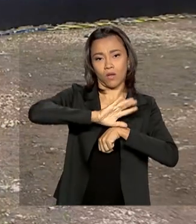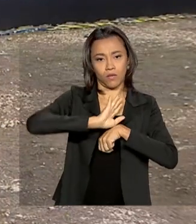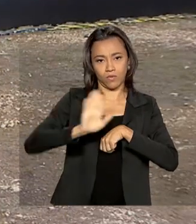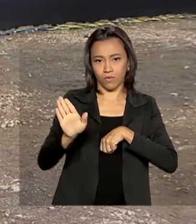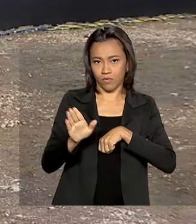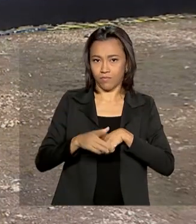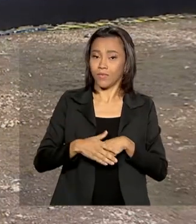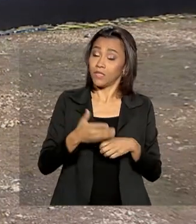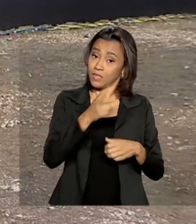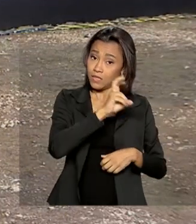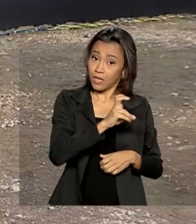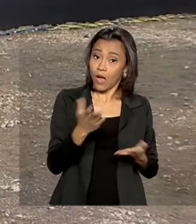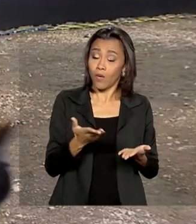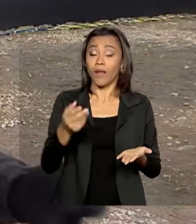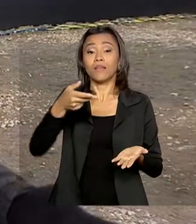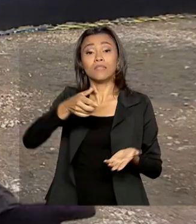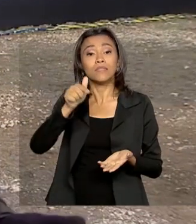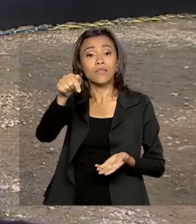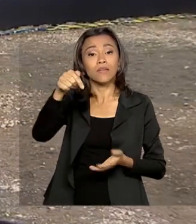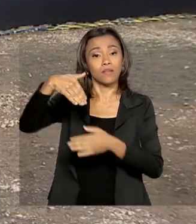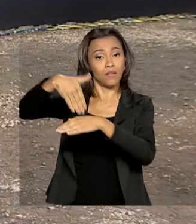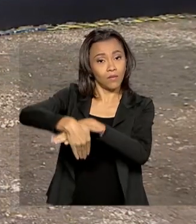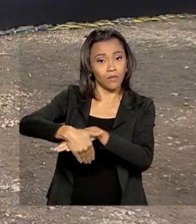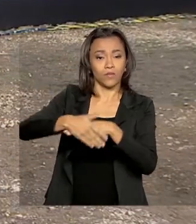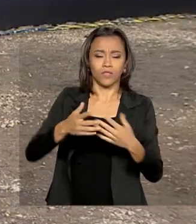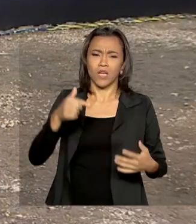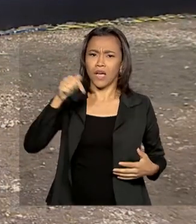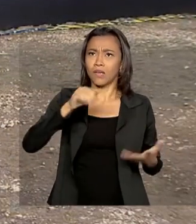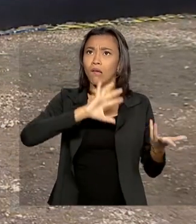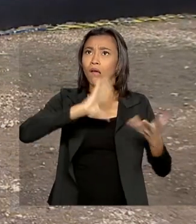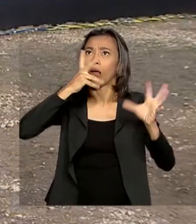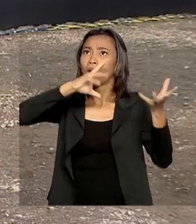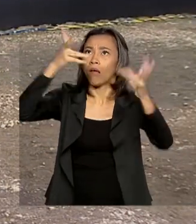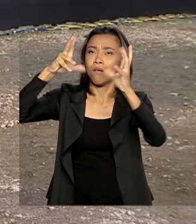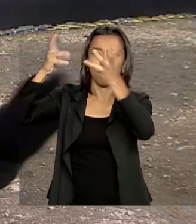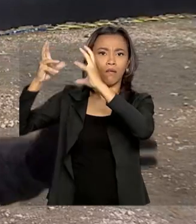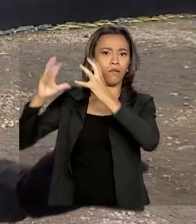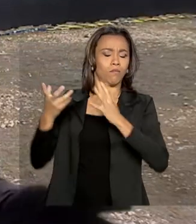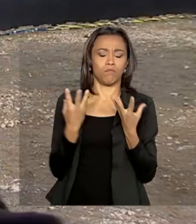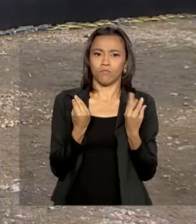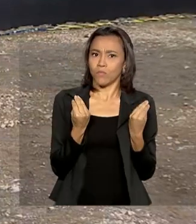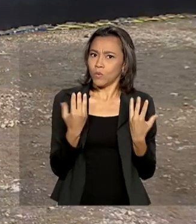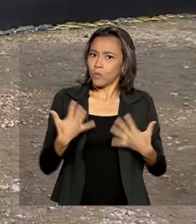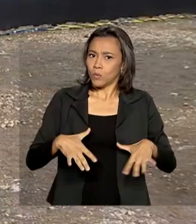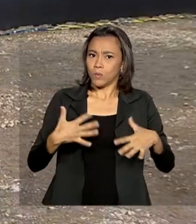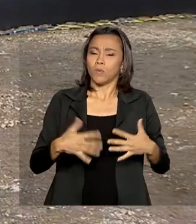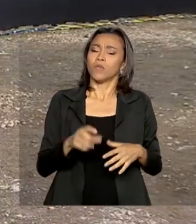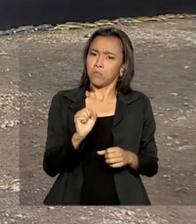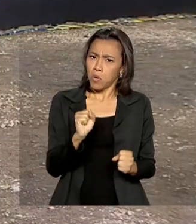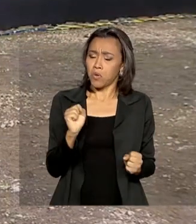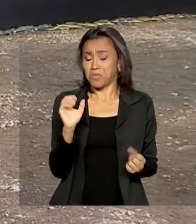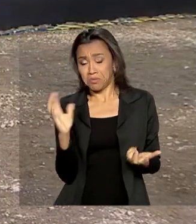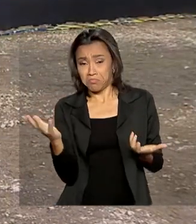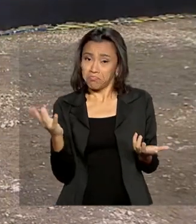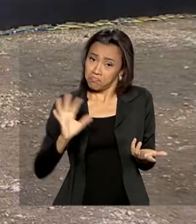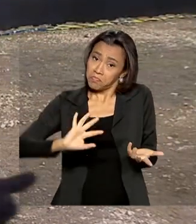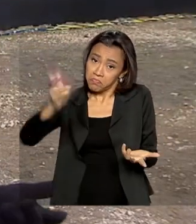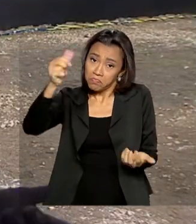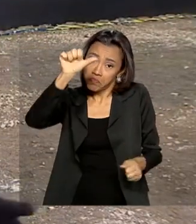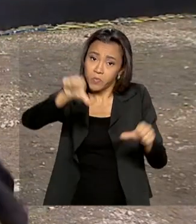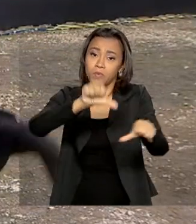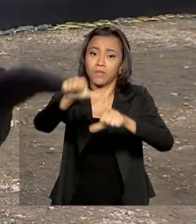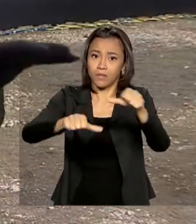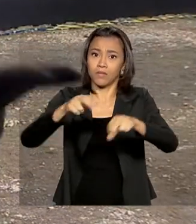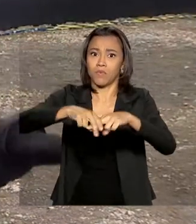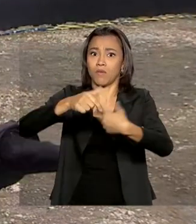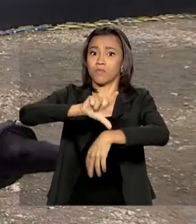noite. Mas é bom lembrar que aqui na Antártica as condições climáticas mudam rapidamente e ao longo do dia pode acontecer alguma alteração nesses